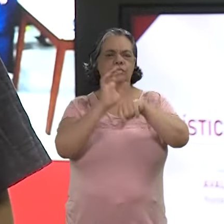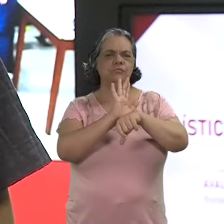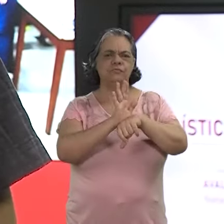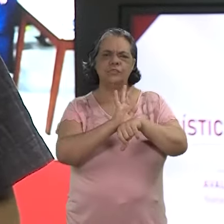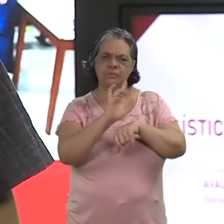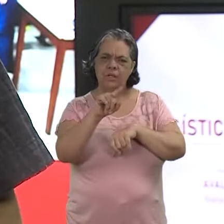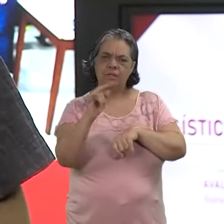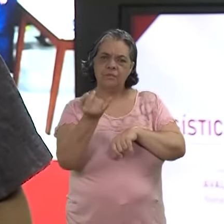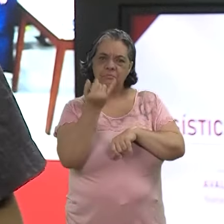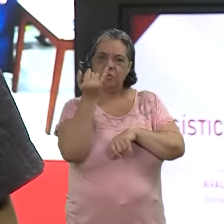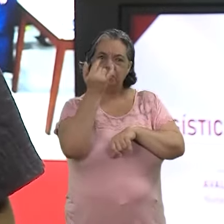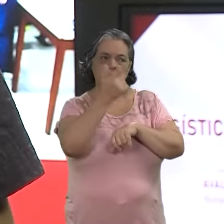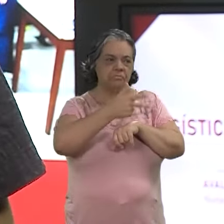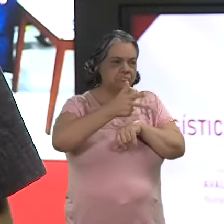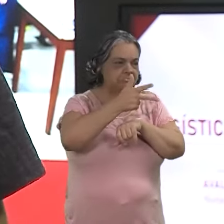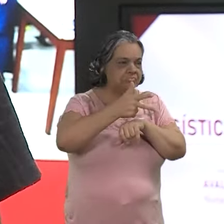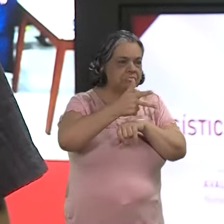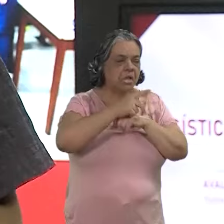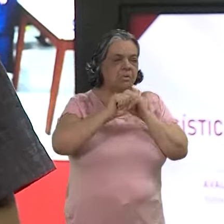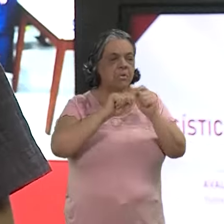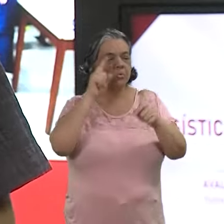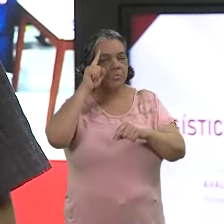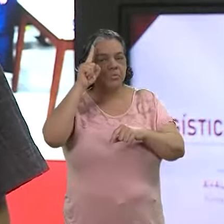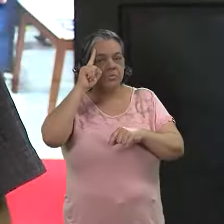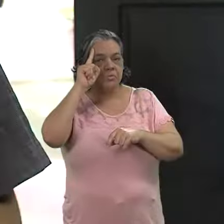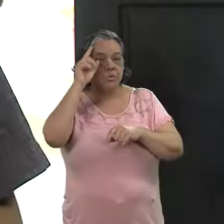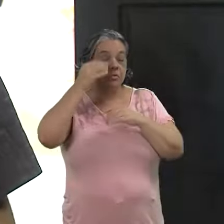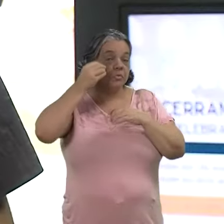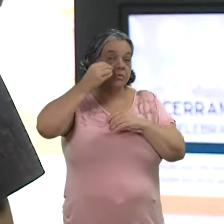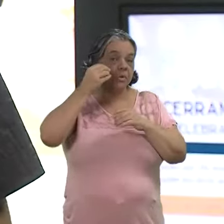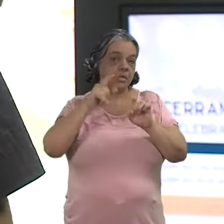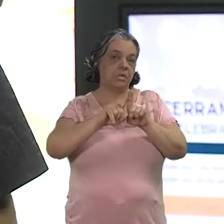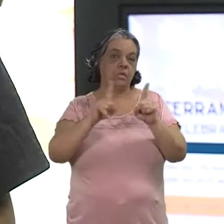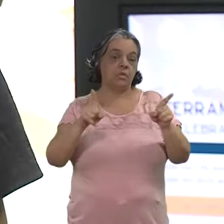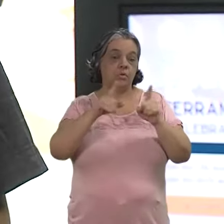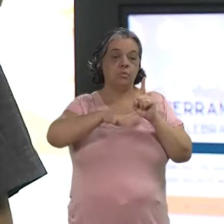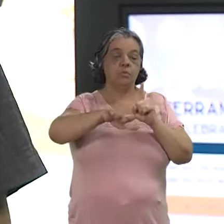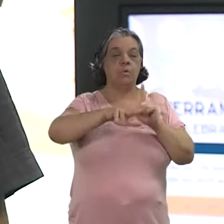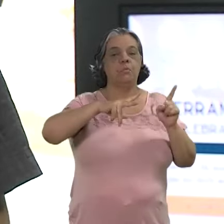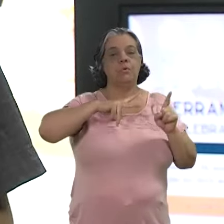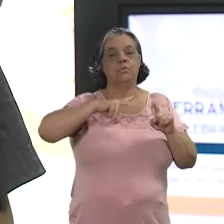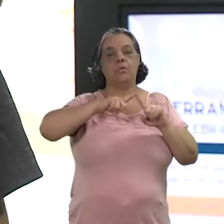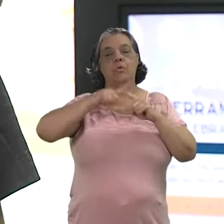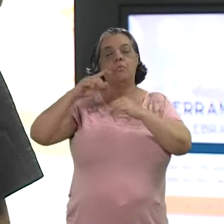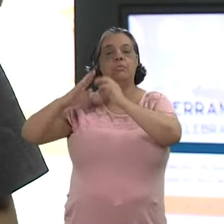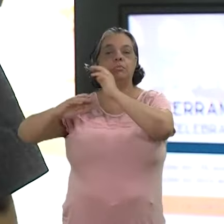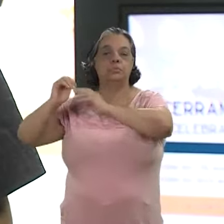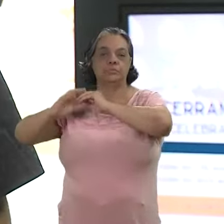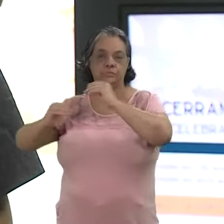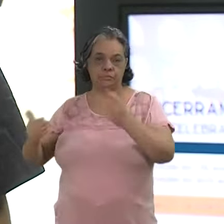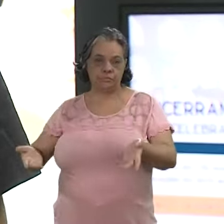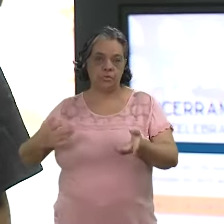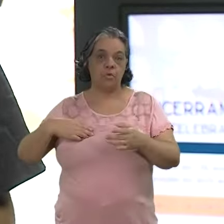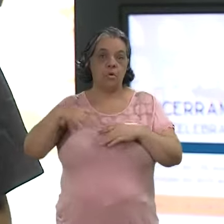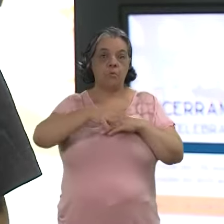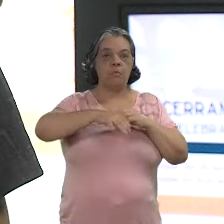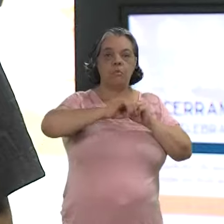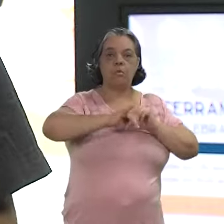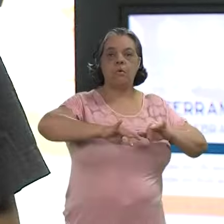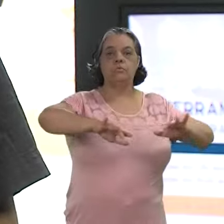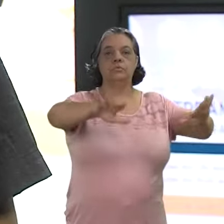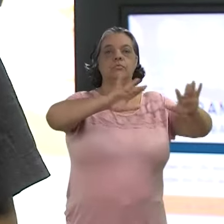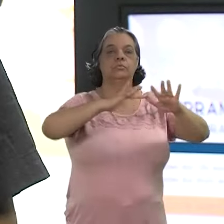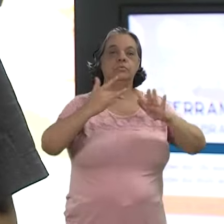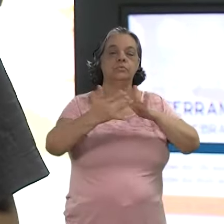Fotos e vídeos são importantes registros do cotidiano e de experiências, seja no meio pessoal ou profissional. Com a